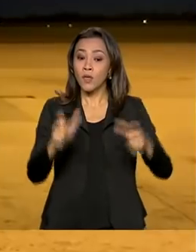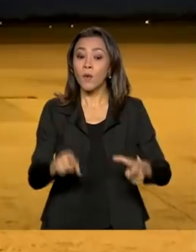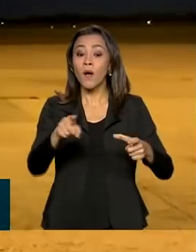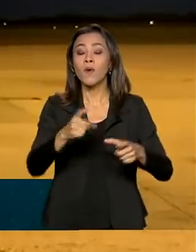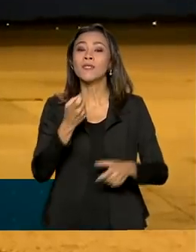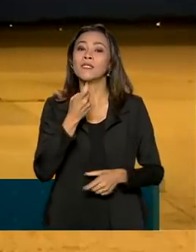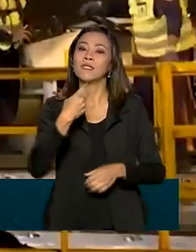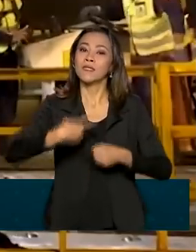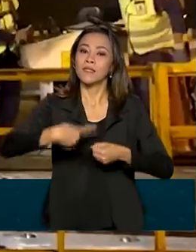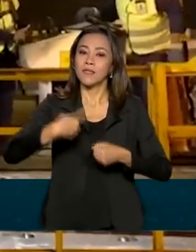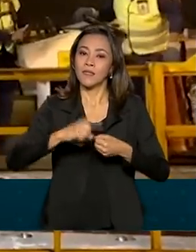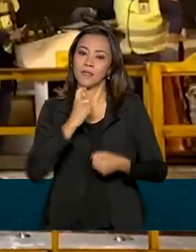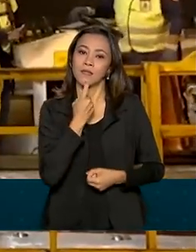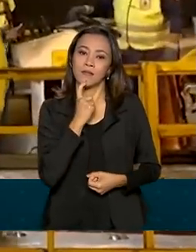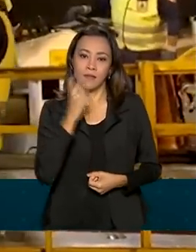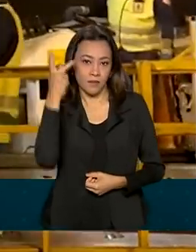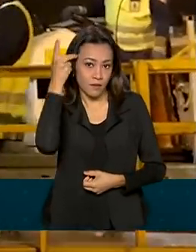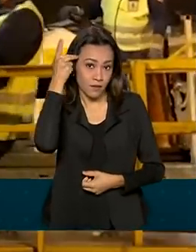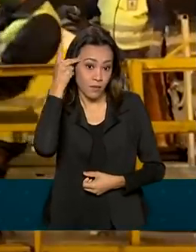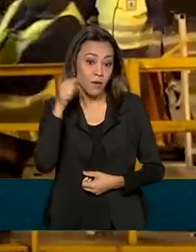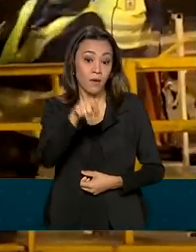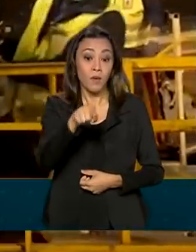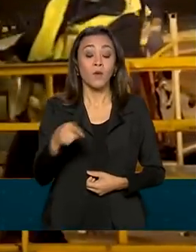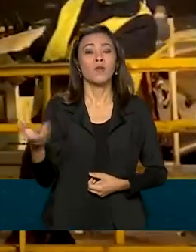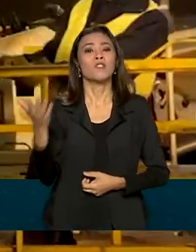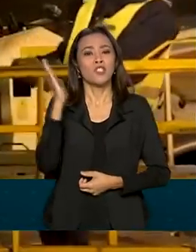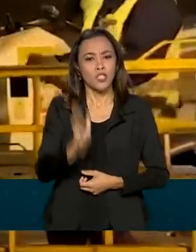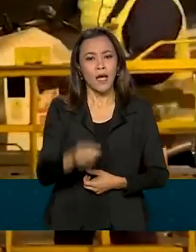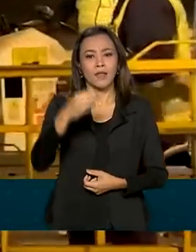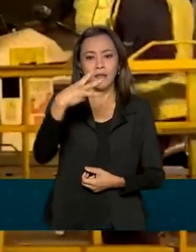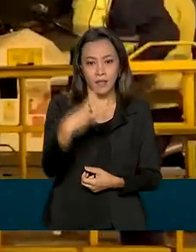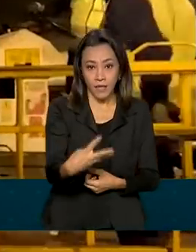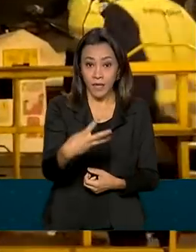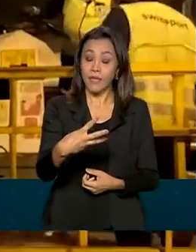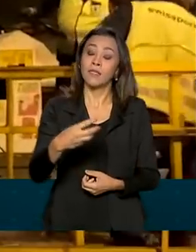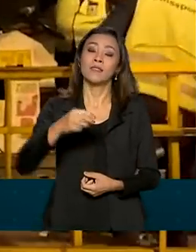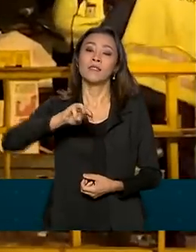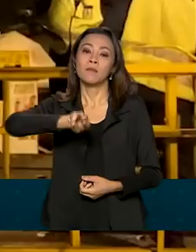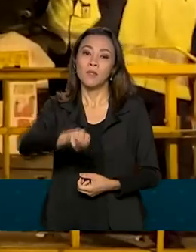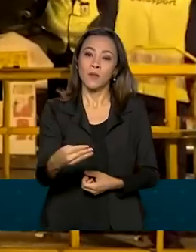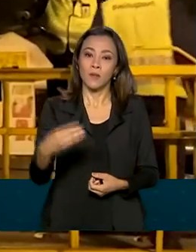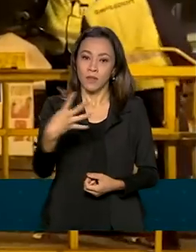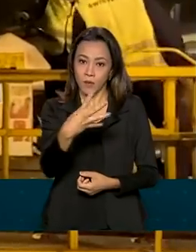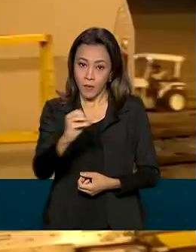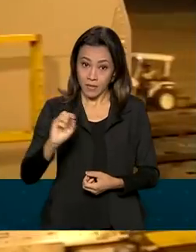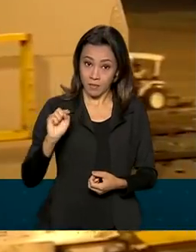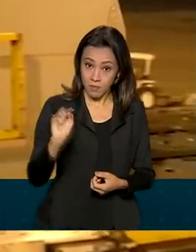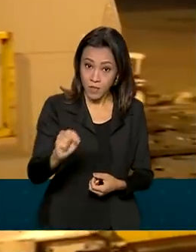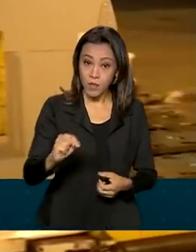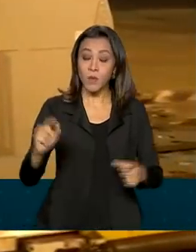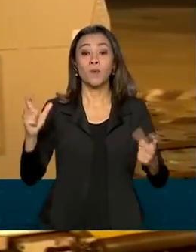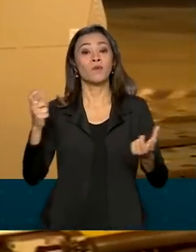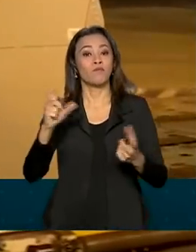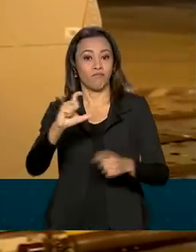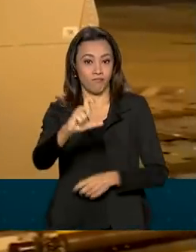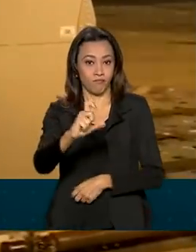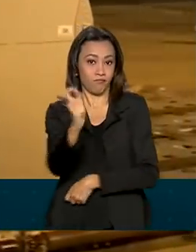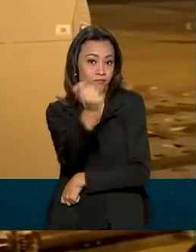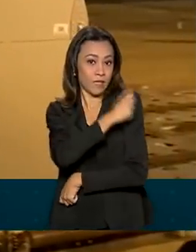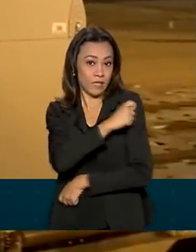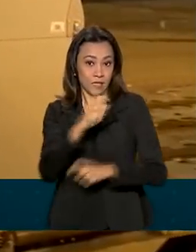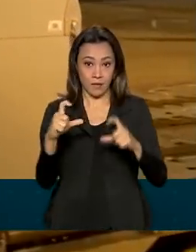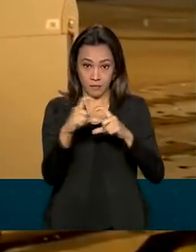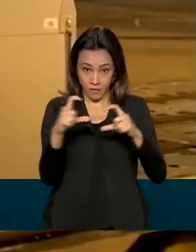Campinas. Com mais esse lote, são 3 milhões e 400 mil doses da Pfizer enviadas ao Brasil. De